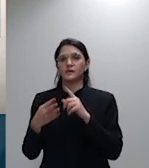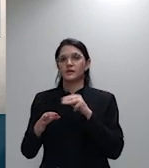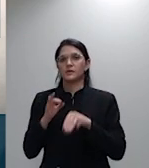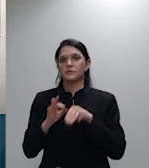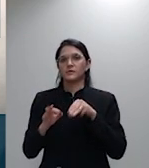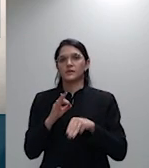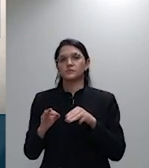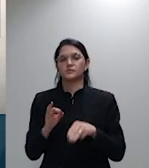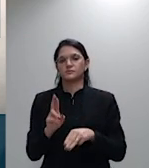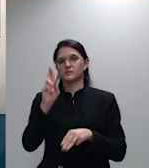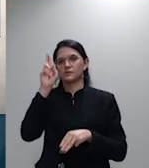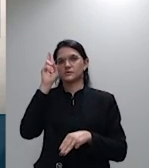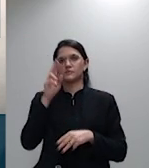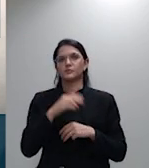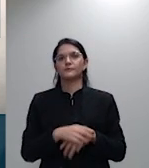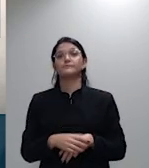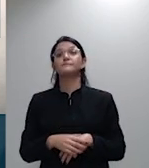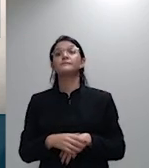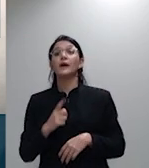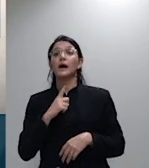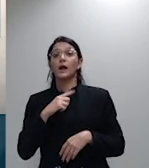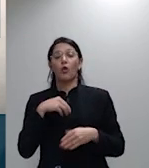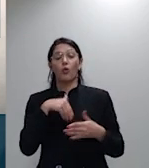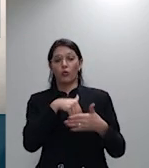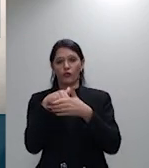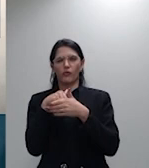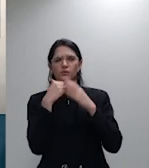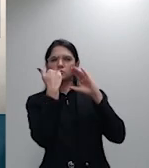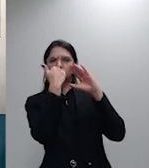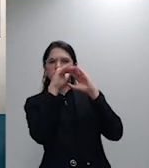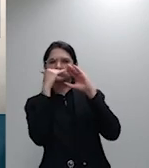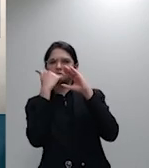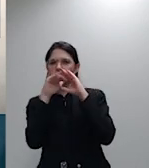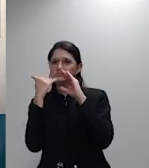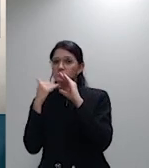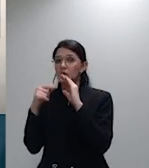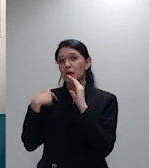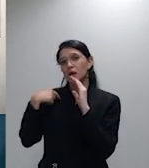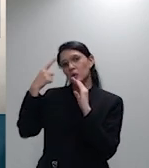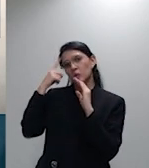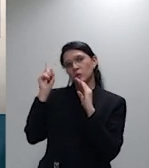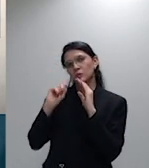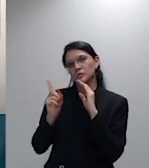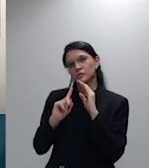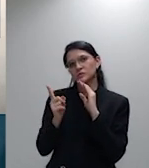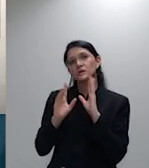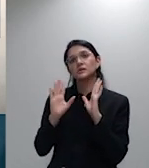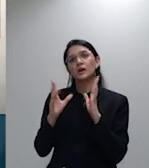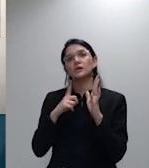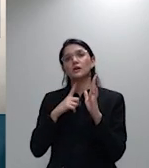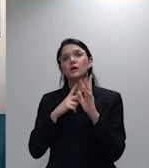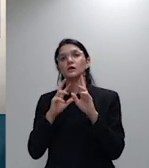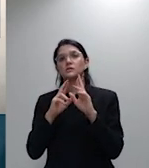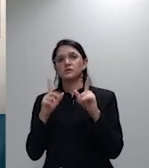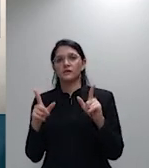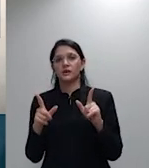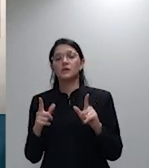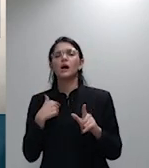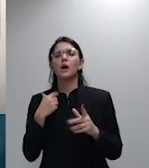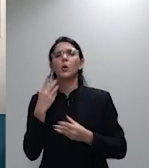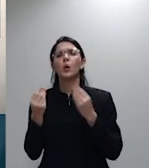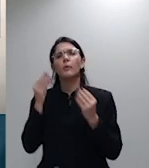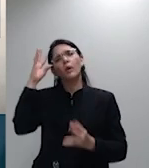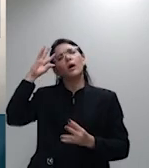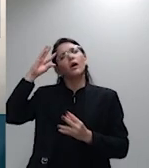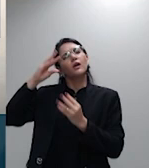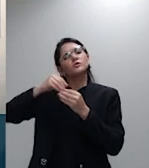sei se haverá divergência, alguma dúvida. Não vou simplificar, vou fazer uma rápida, um resumo bem pequeno